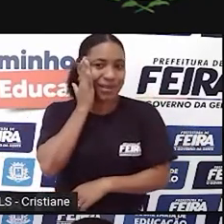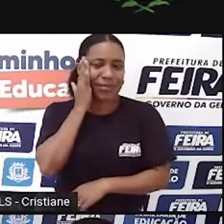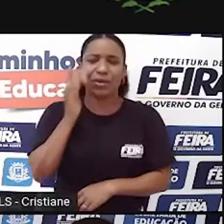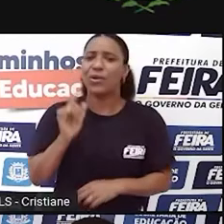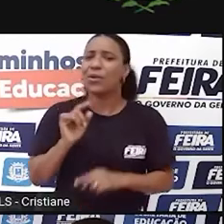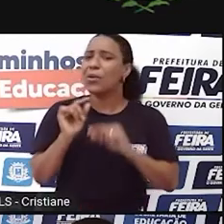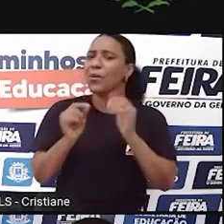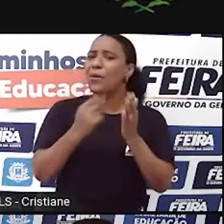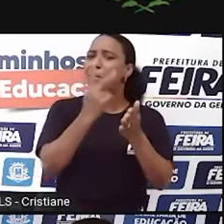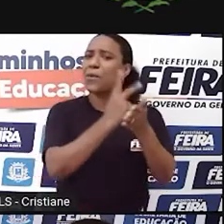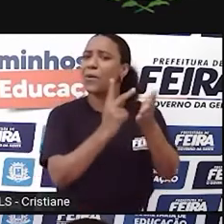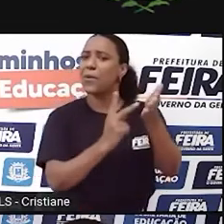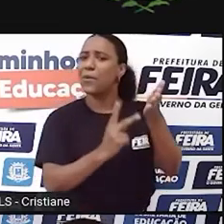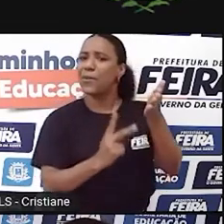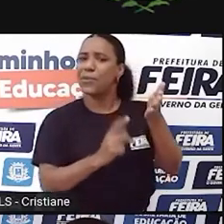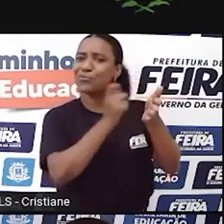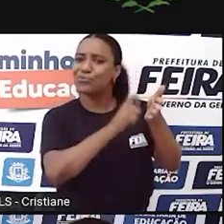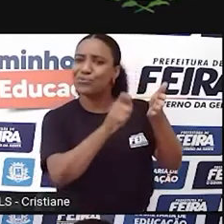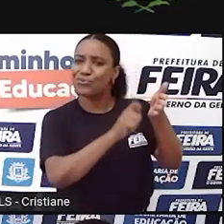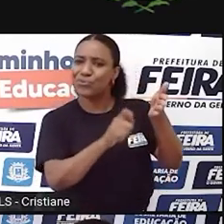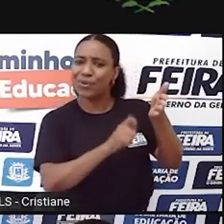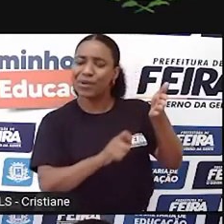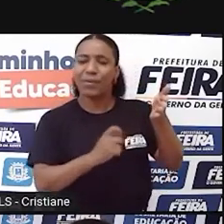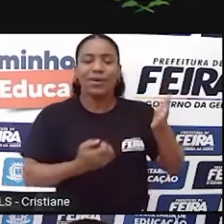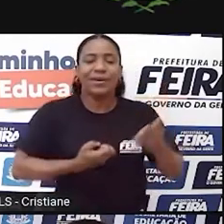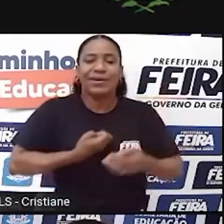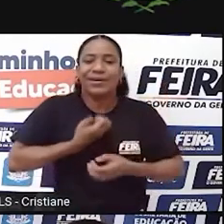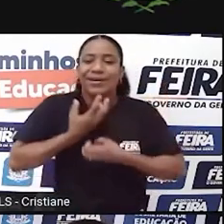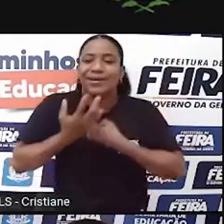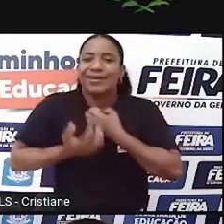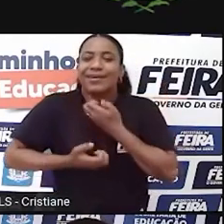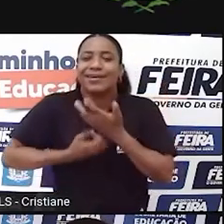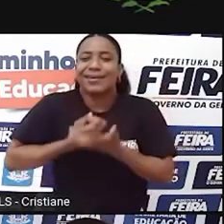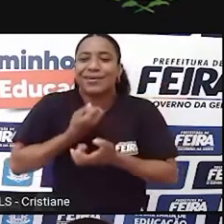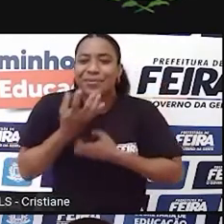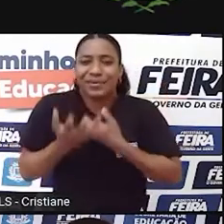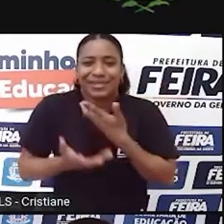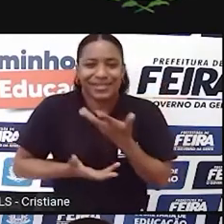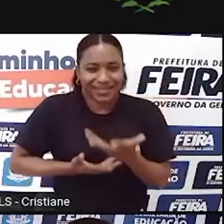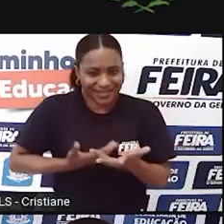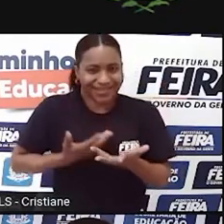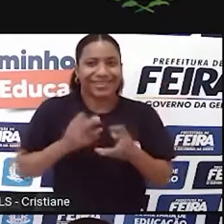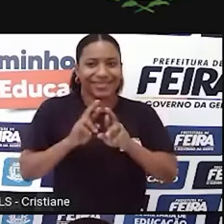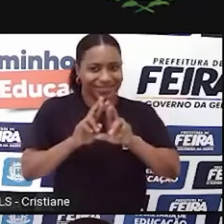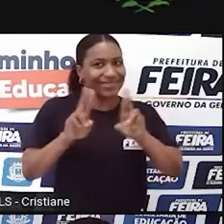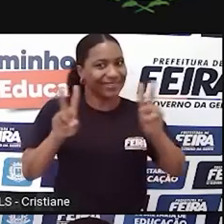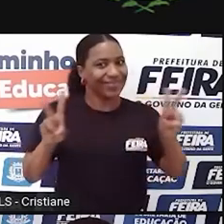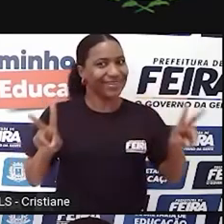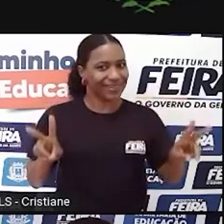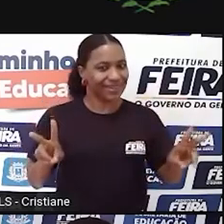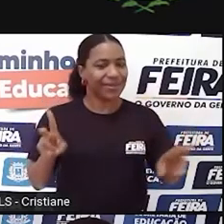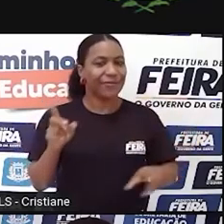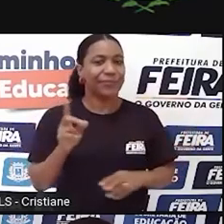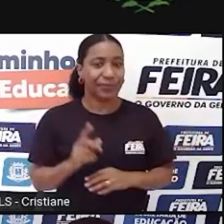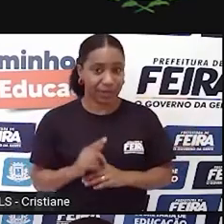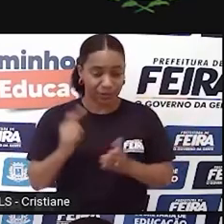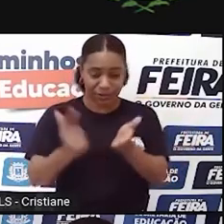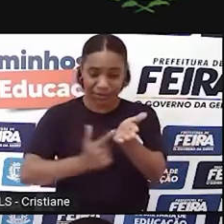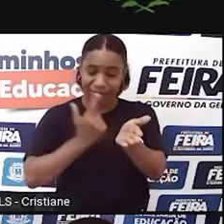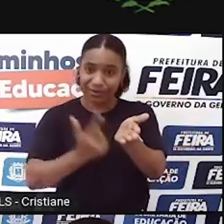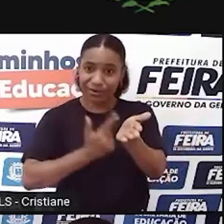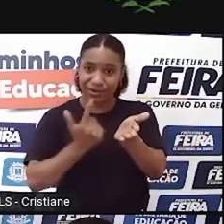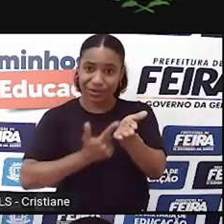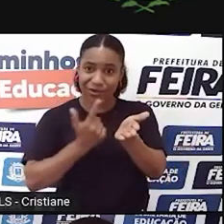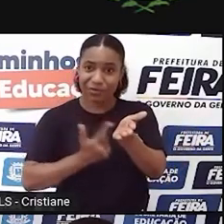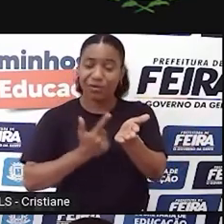o que é a poesia. E Otávio Paz, ele fala muito sobre isso no livro O Arque e Lira, que é um livro